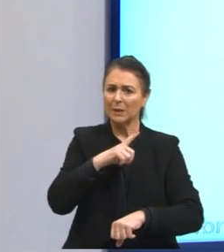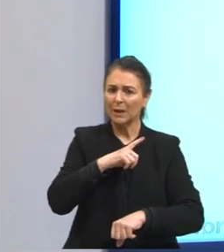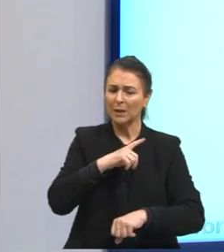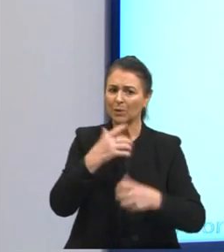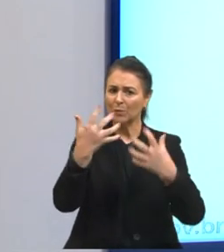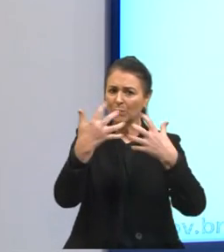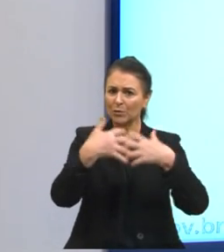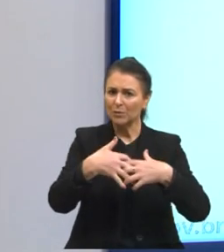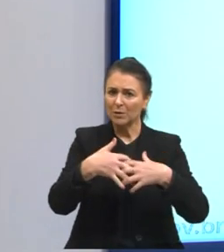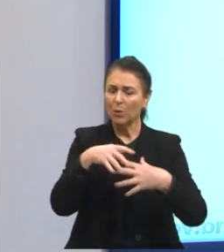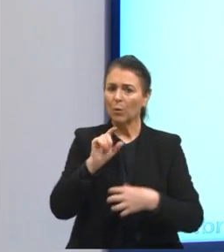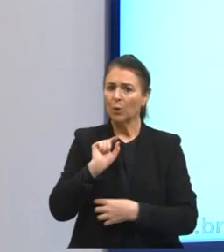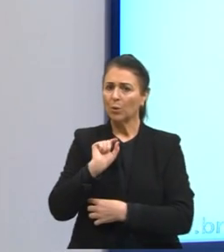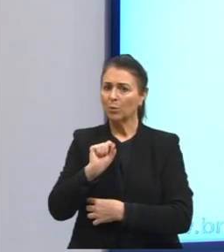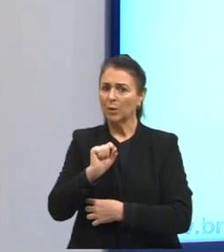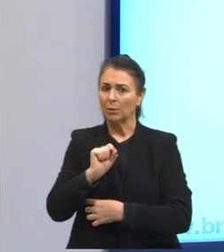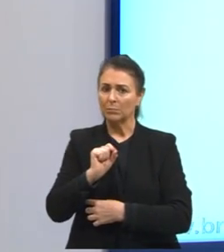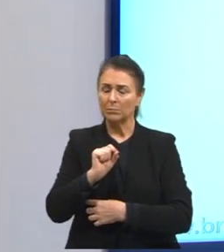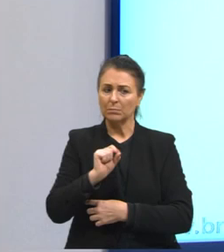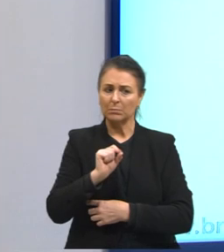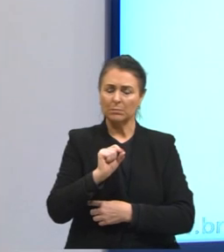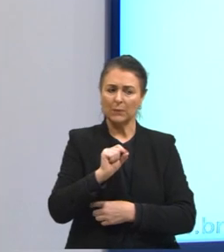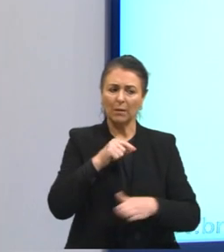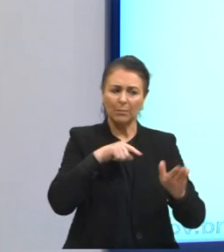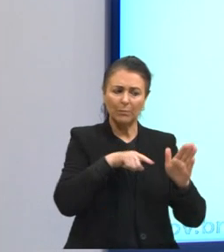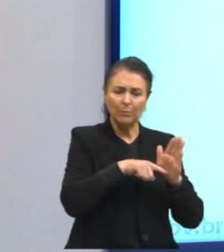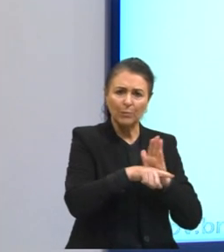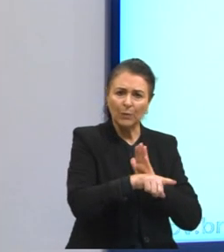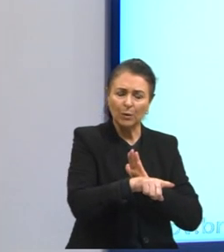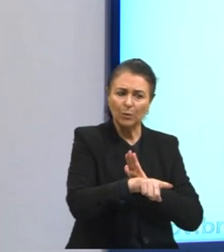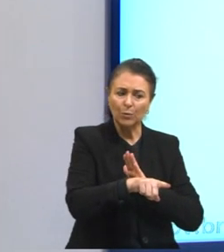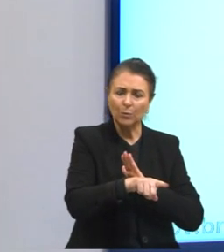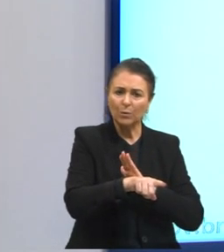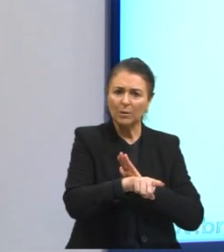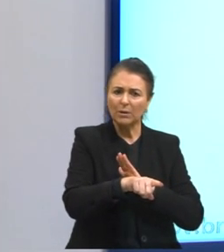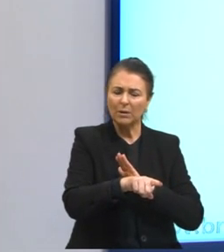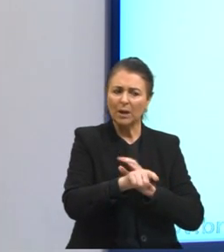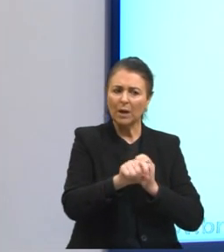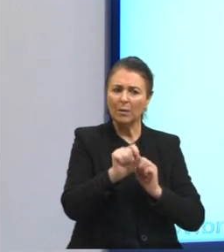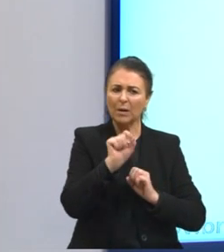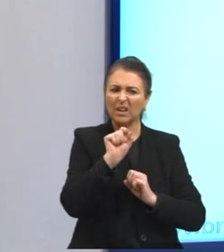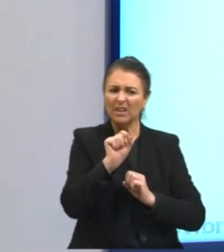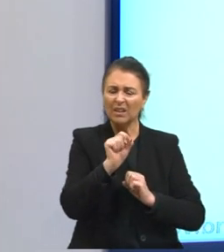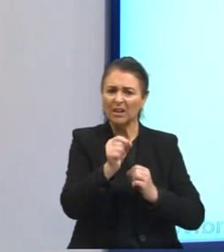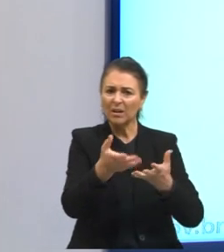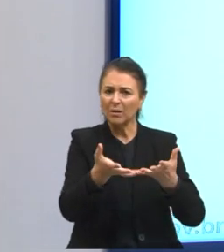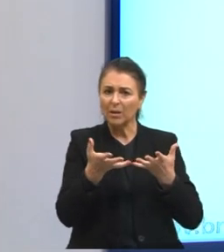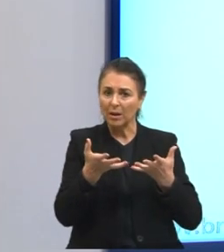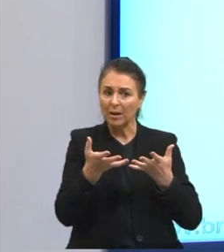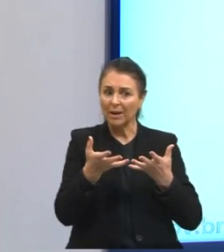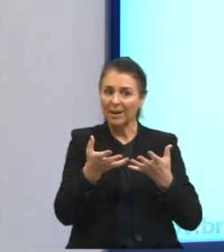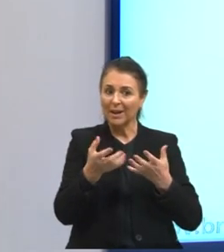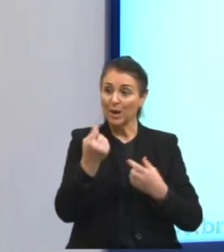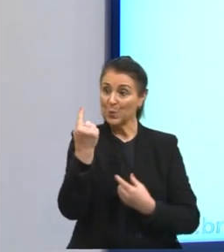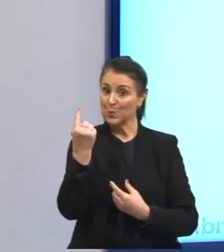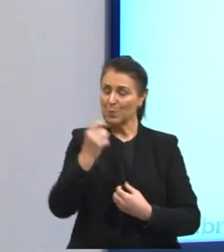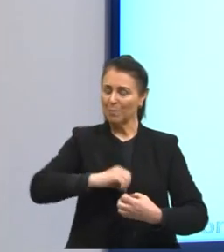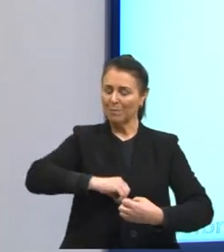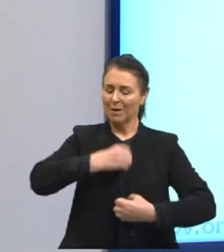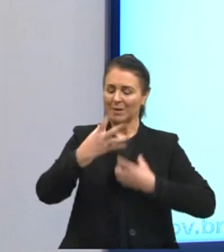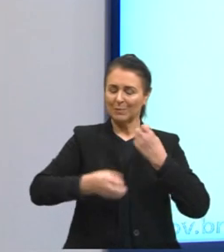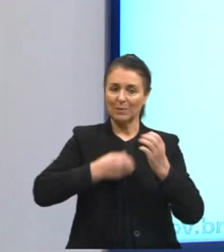gente, o enunciado está novamente se referindo a uma expressão. Então, a